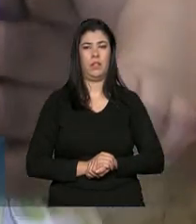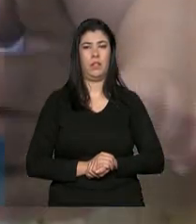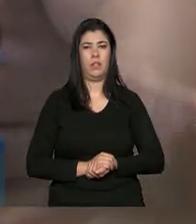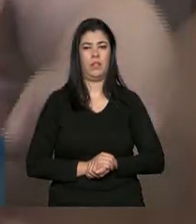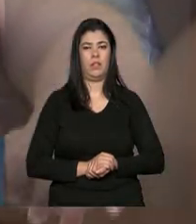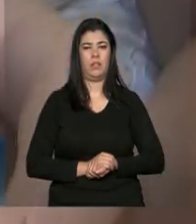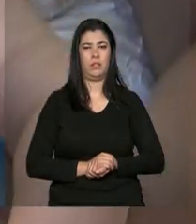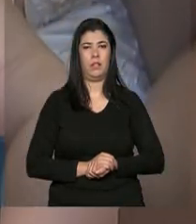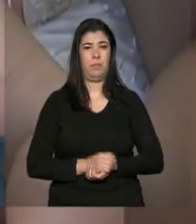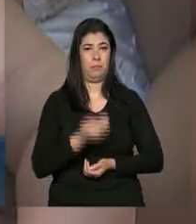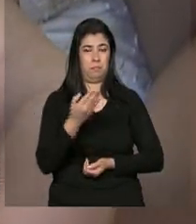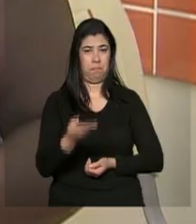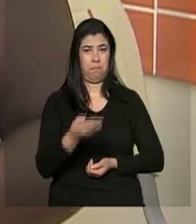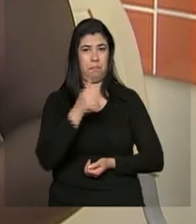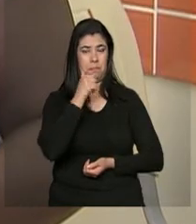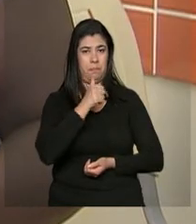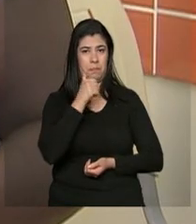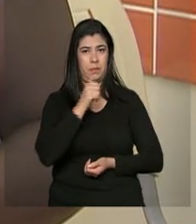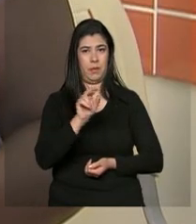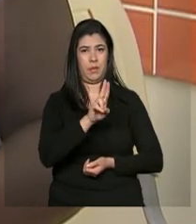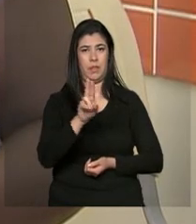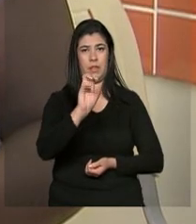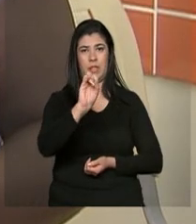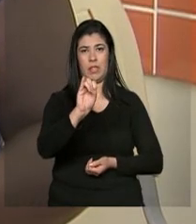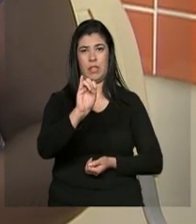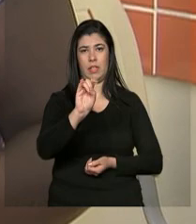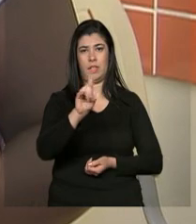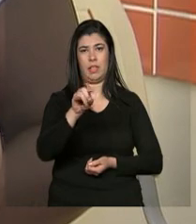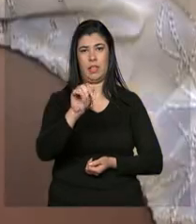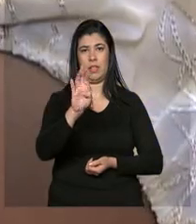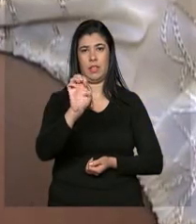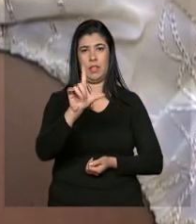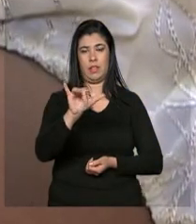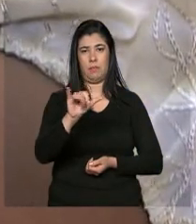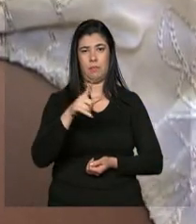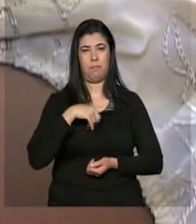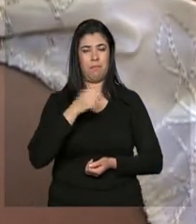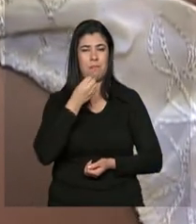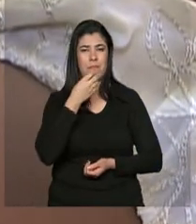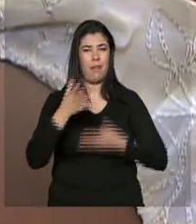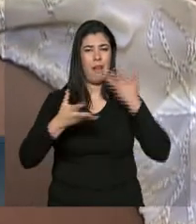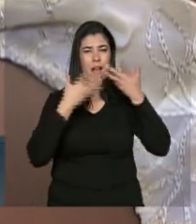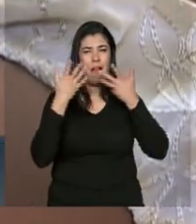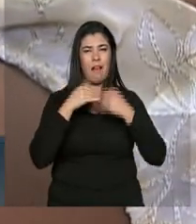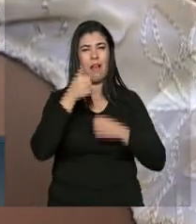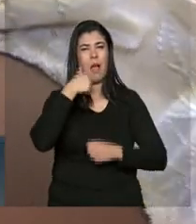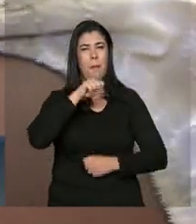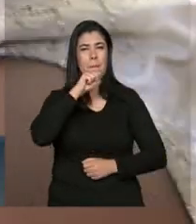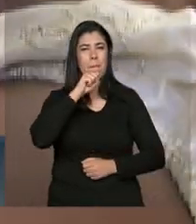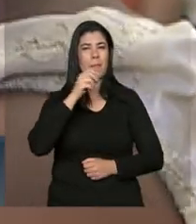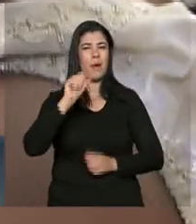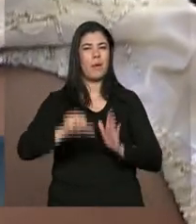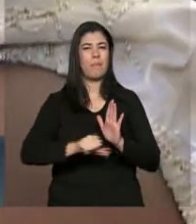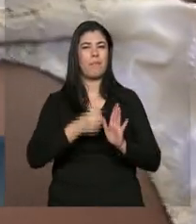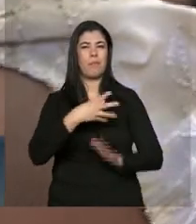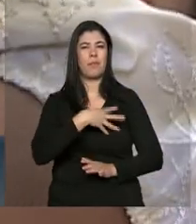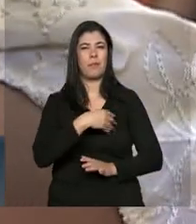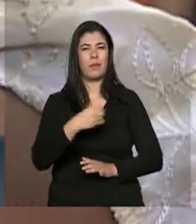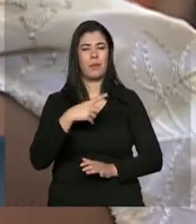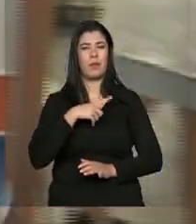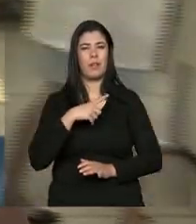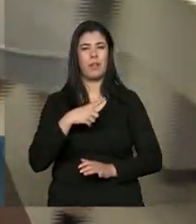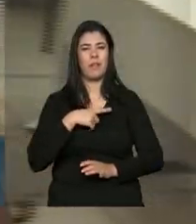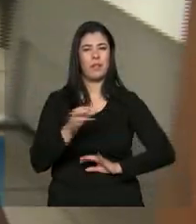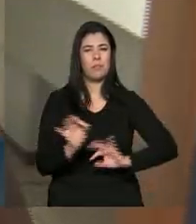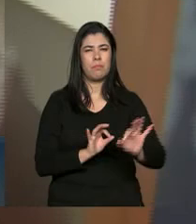Risonha, Isabela e Marie é a alegria da Márcia. Mãe de primeira viagem, a diarista festou do pré